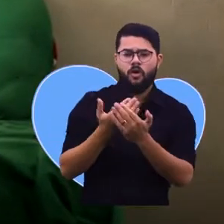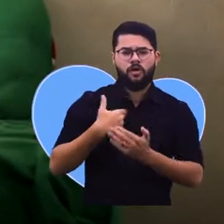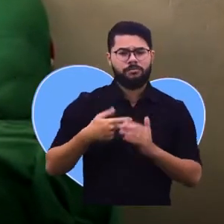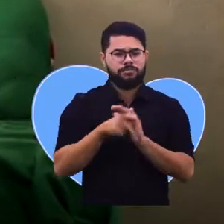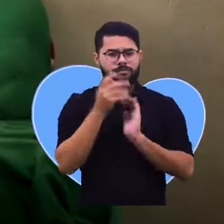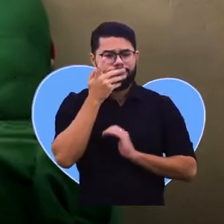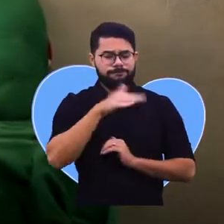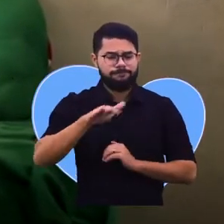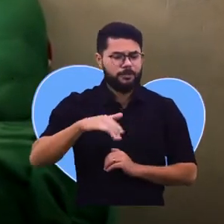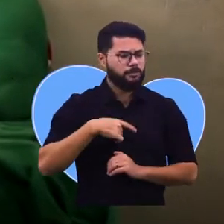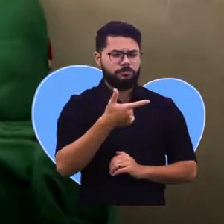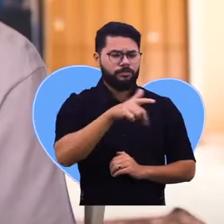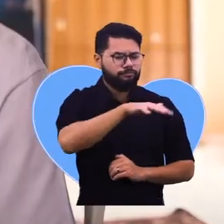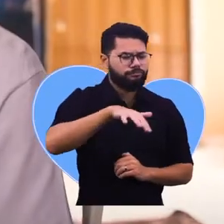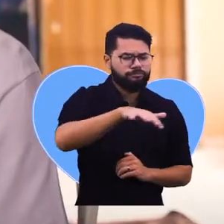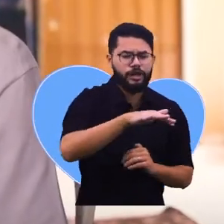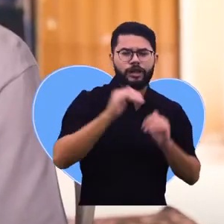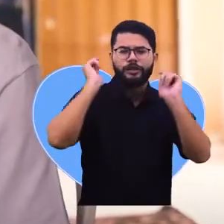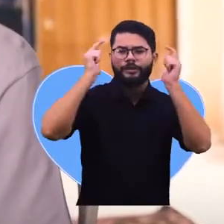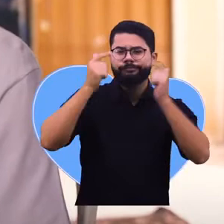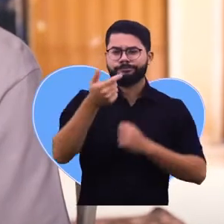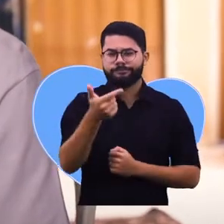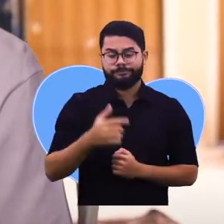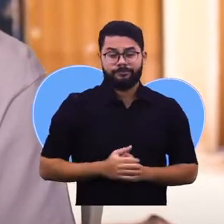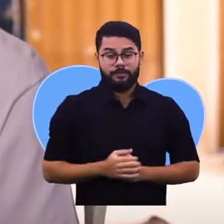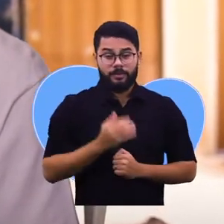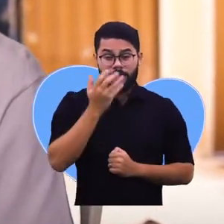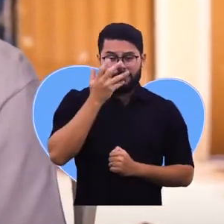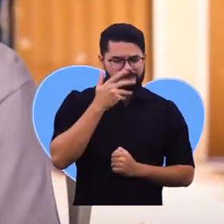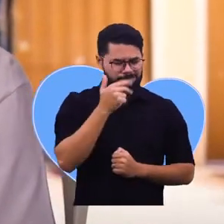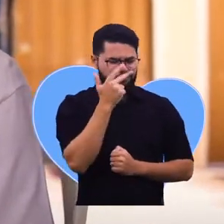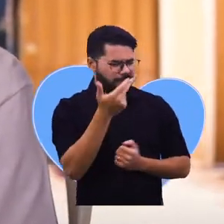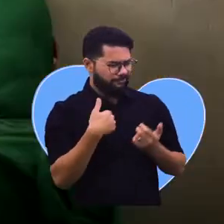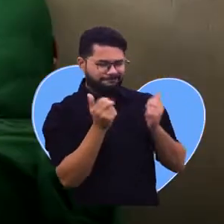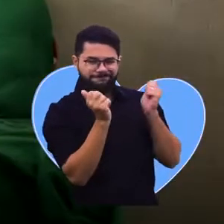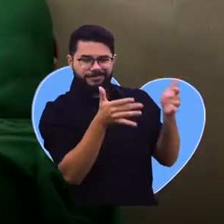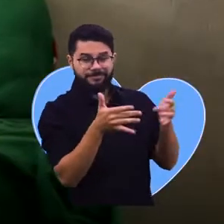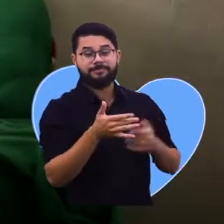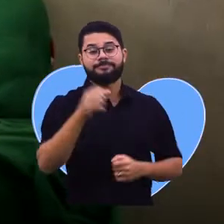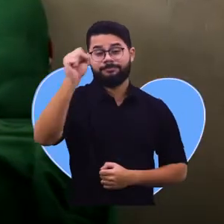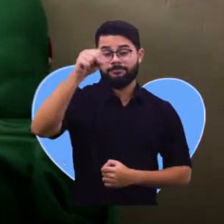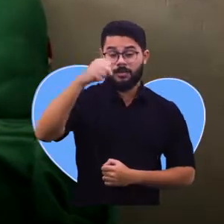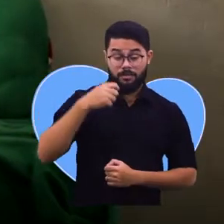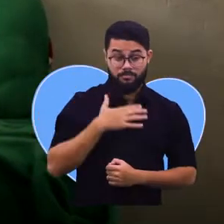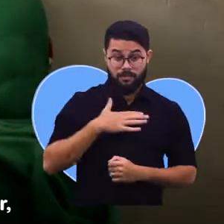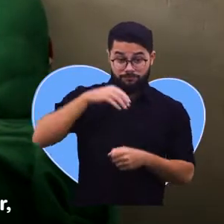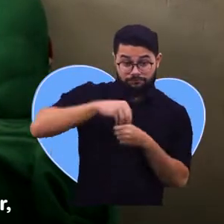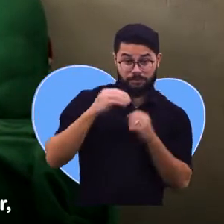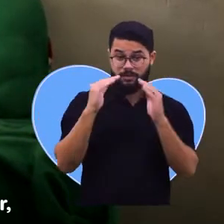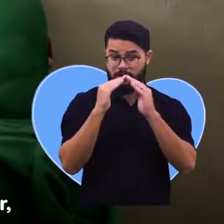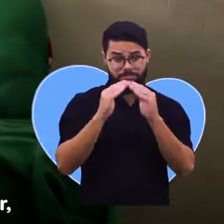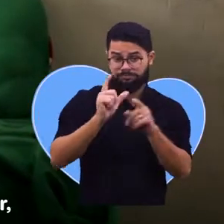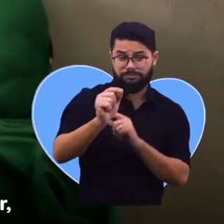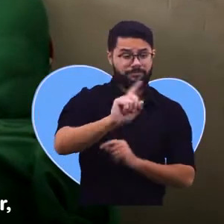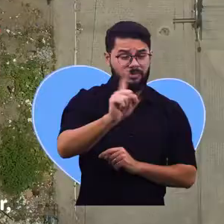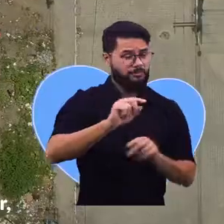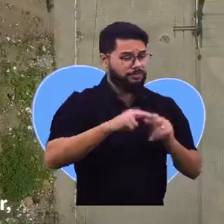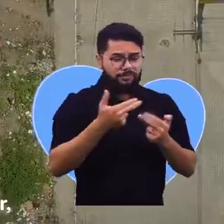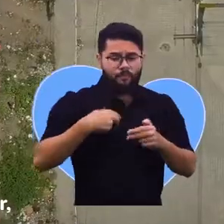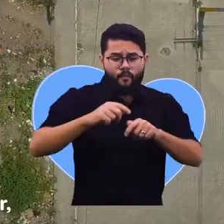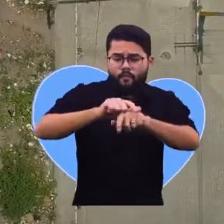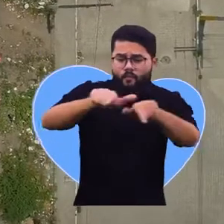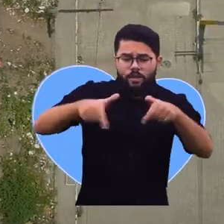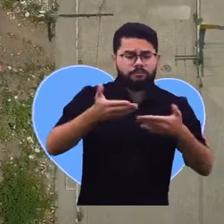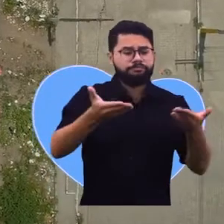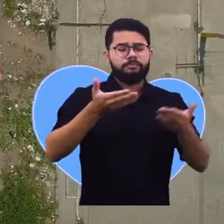eles não têm uma área de lazer aqui embaixo. Quer dizer que a criança aqui está totalmente desassistida. O meu fica mais dentro de casa, ele não sabe, porque não tem nada